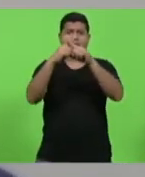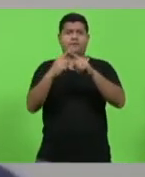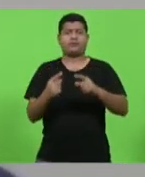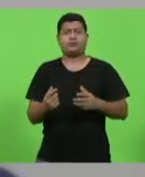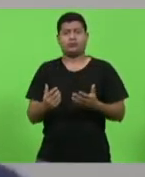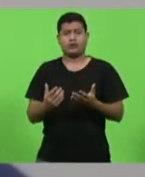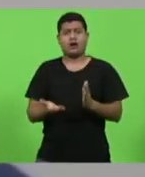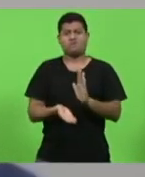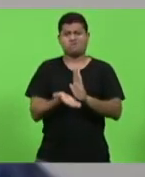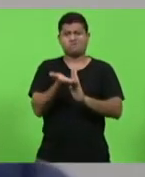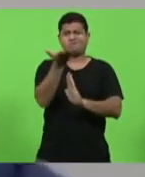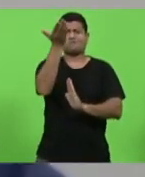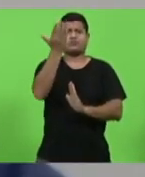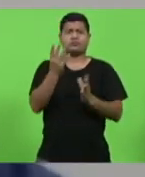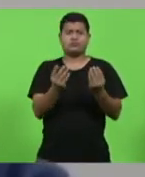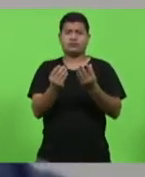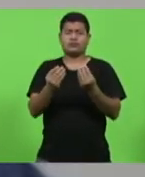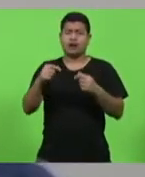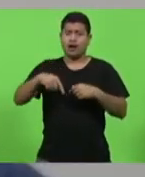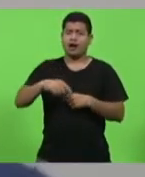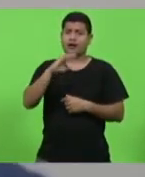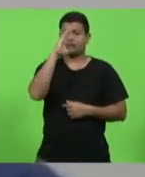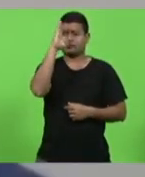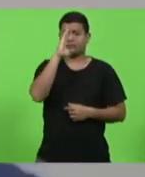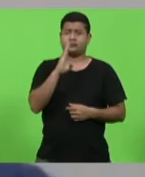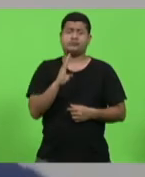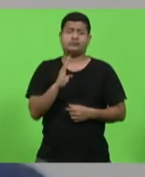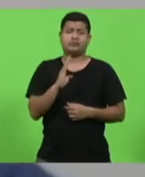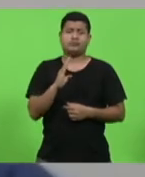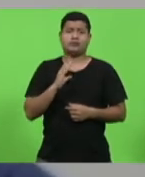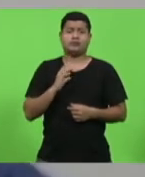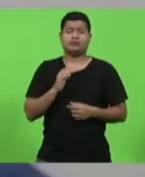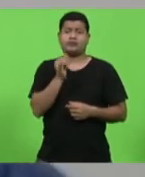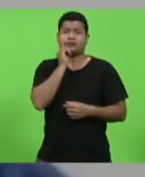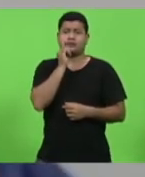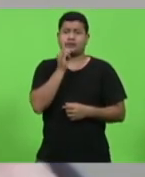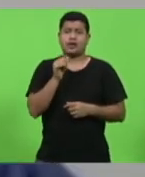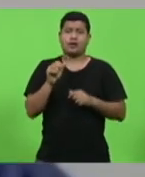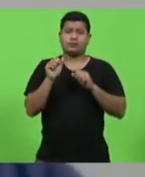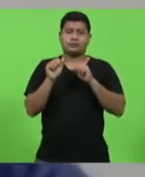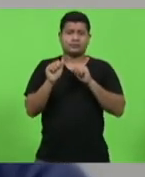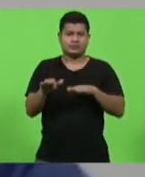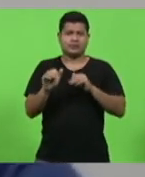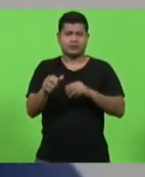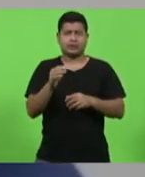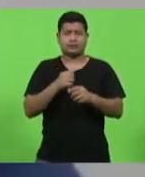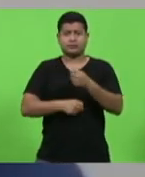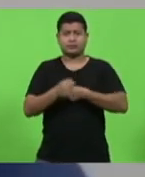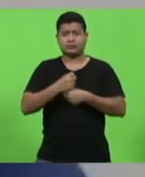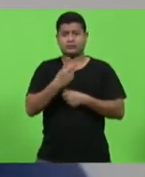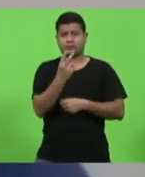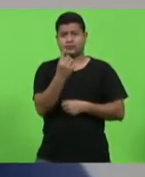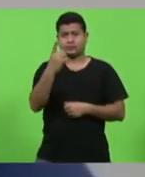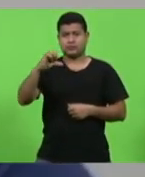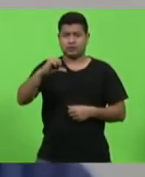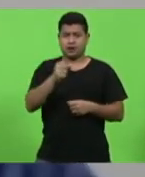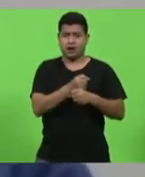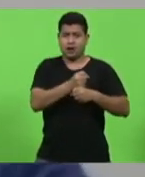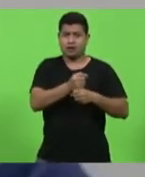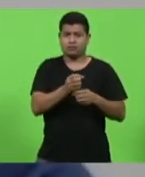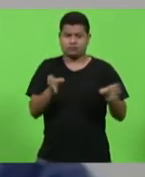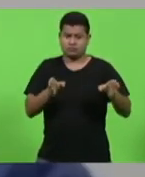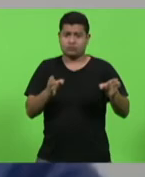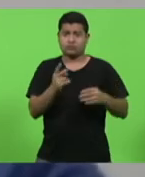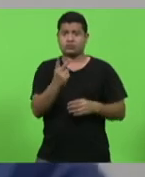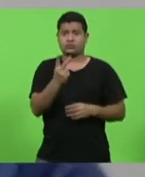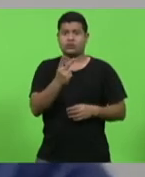nosso país. Fechou setembro de 2009, dois anos após a reforma e antes